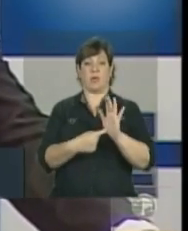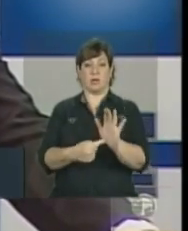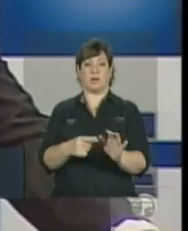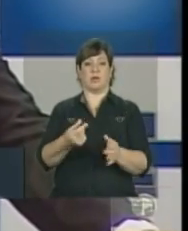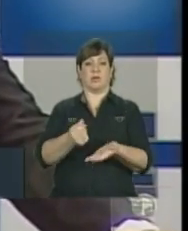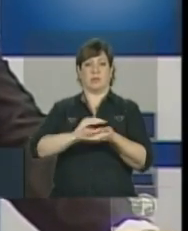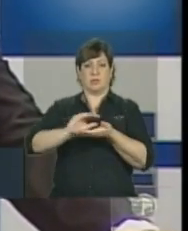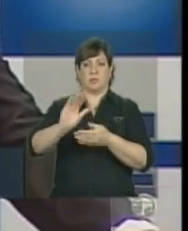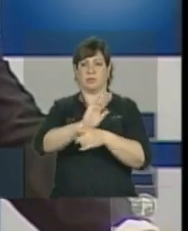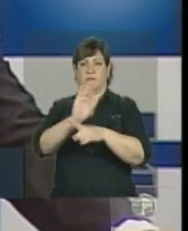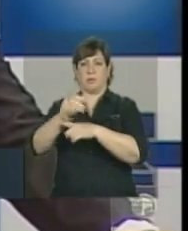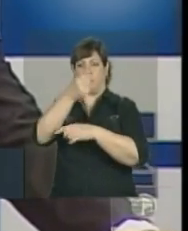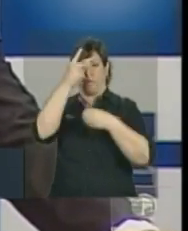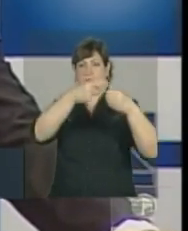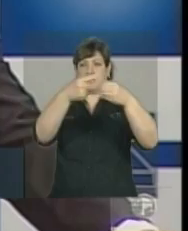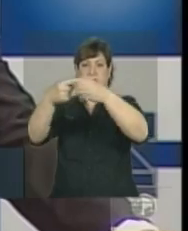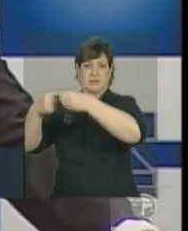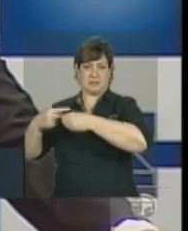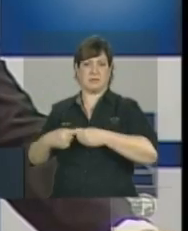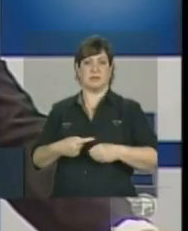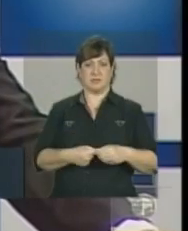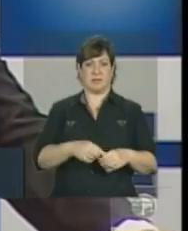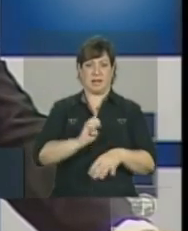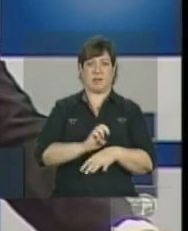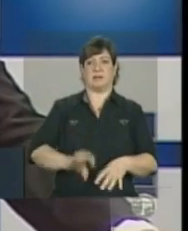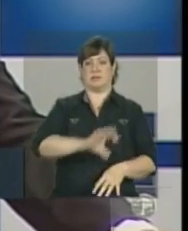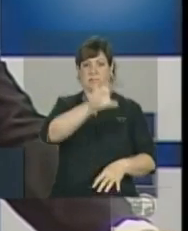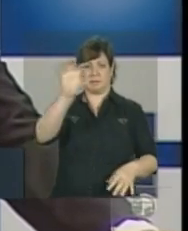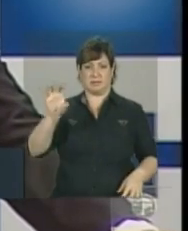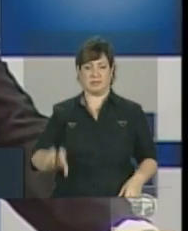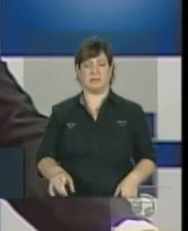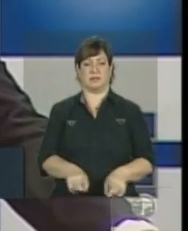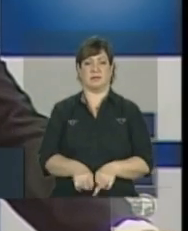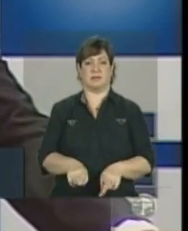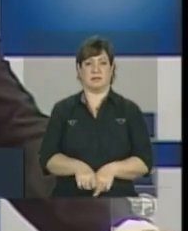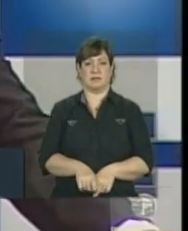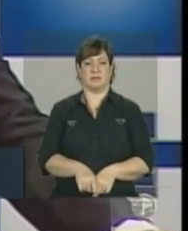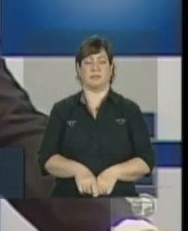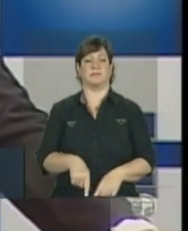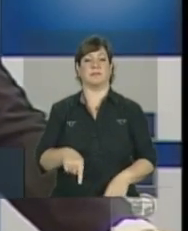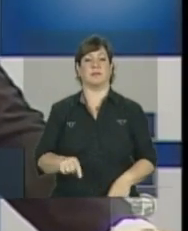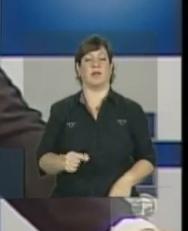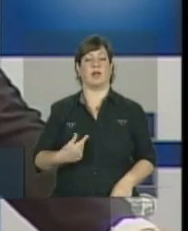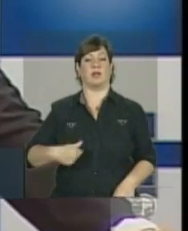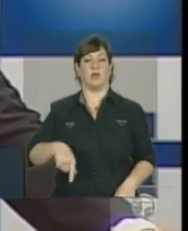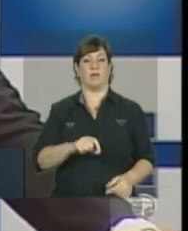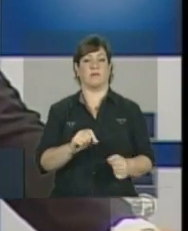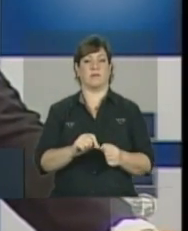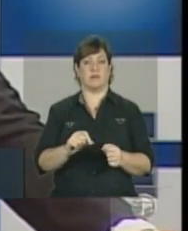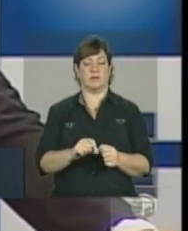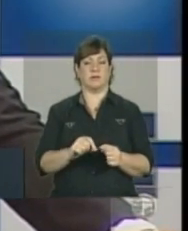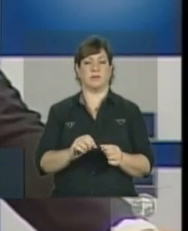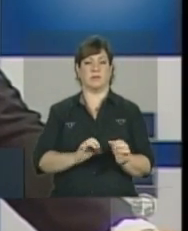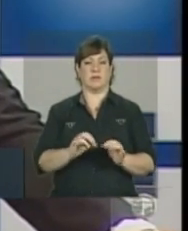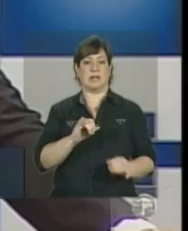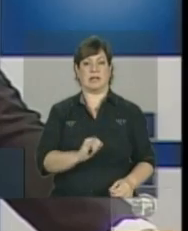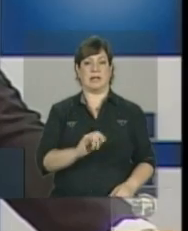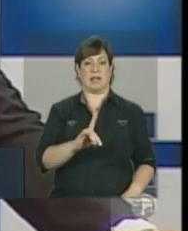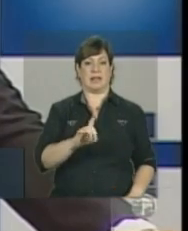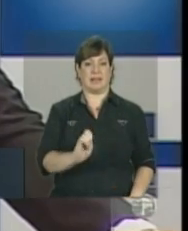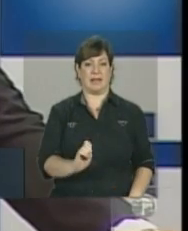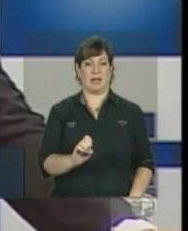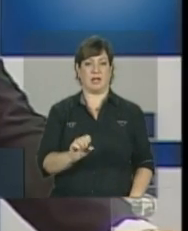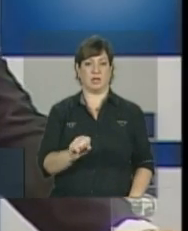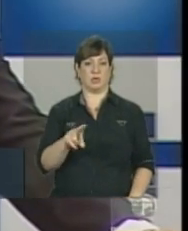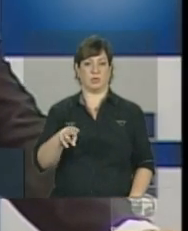financeiros para os estados e municípios. Foi o caso do IDSUS, onde nós fizemos questão, na composição do IDSUS, o índice